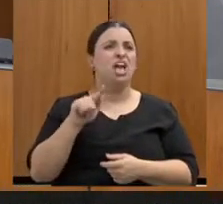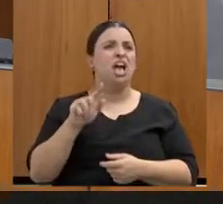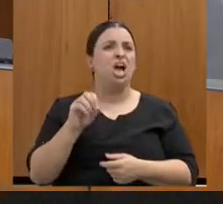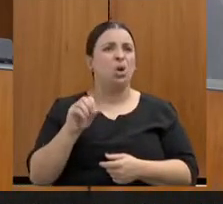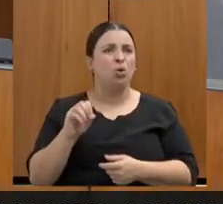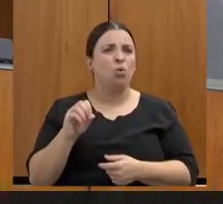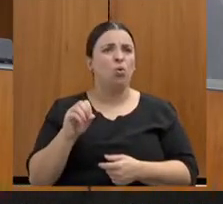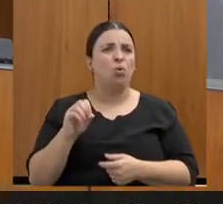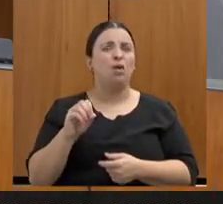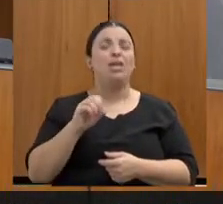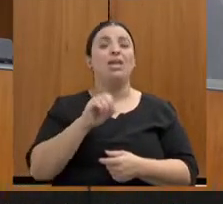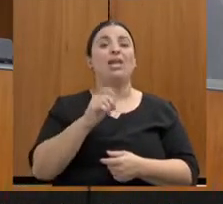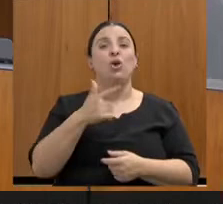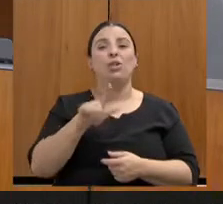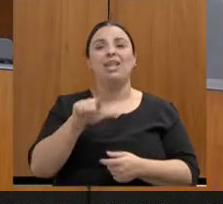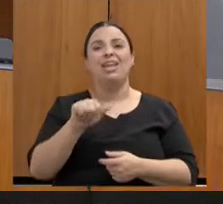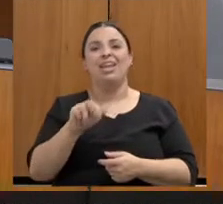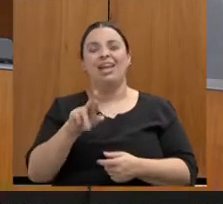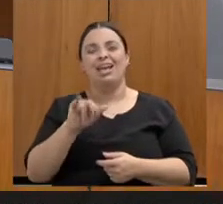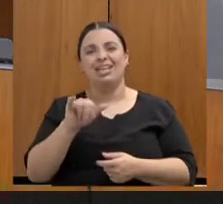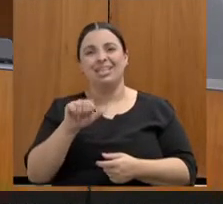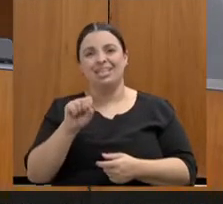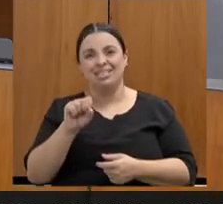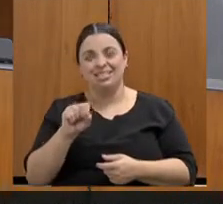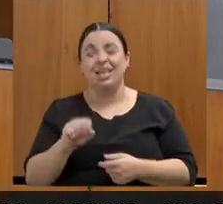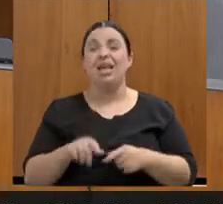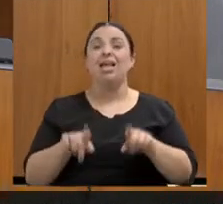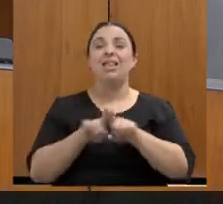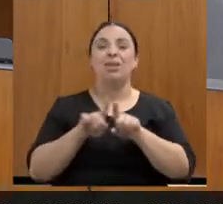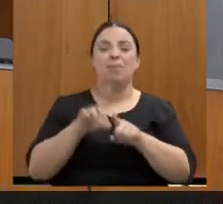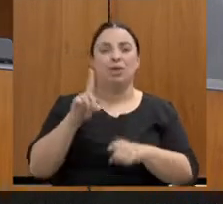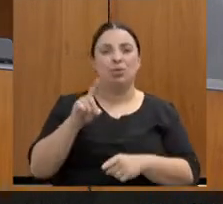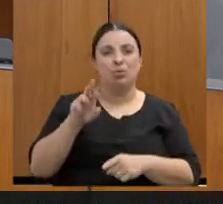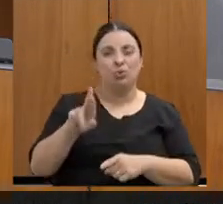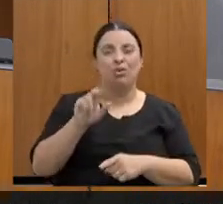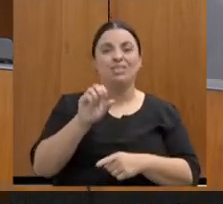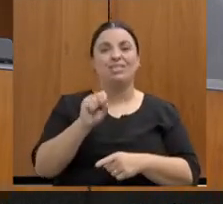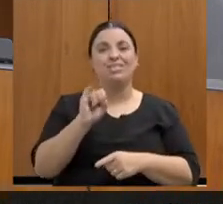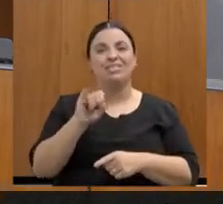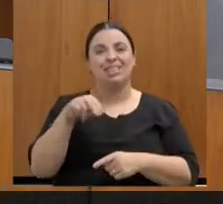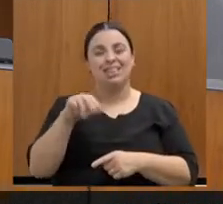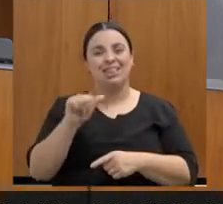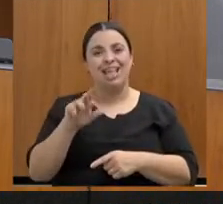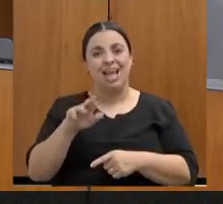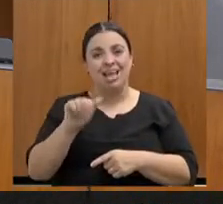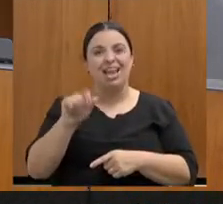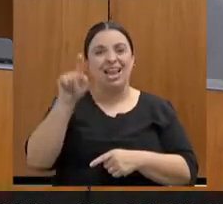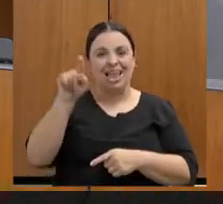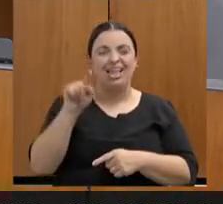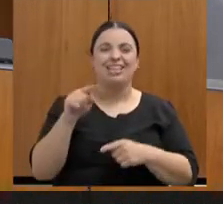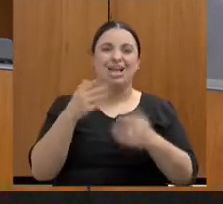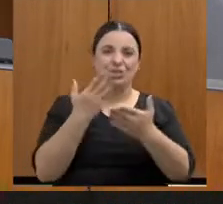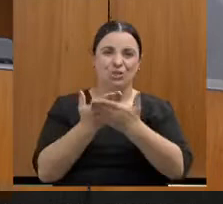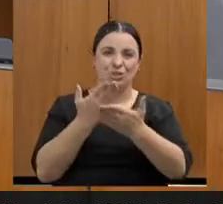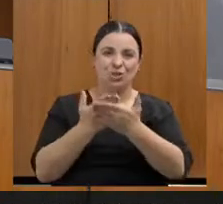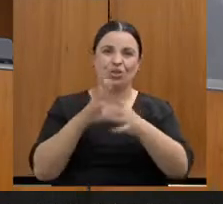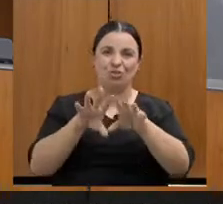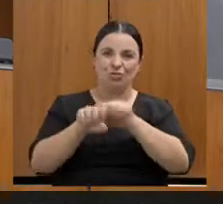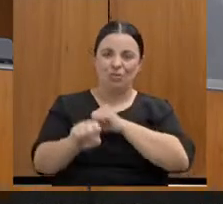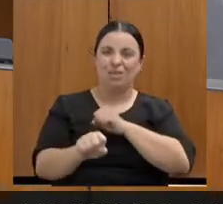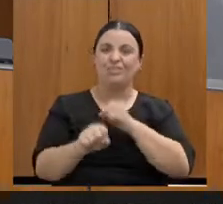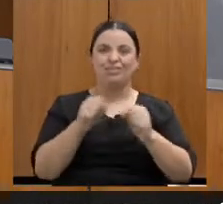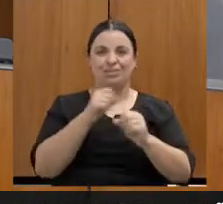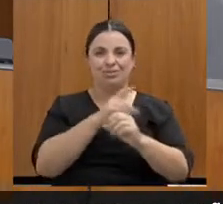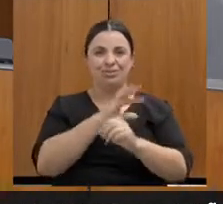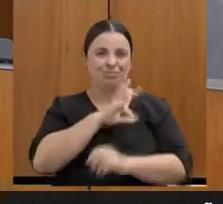saudação especial à doutora Sinara Maria Moreira Liberal, a Daca Depolte, com ela, uma das conselheiras, uma